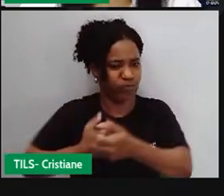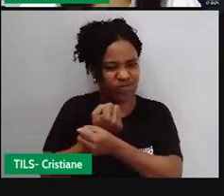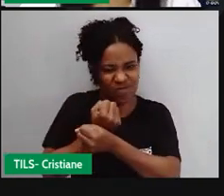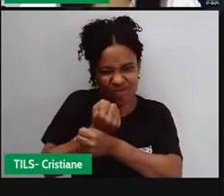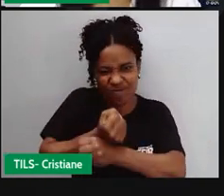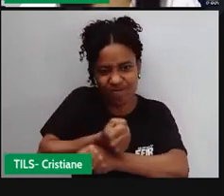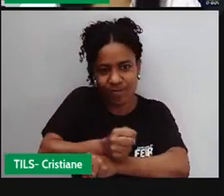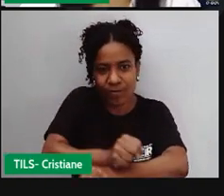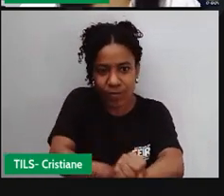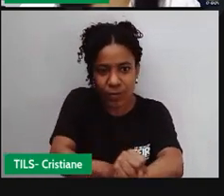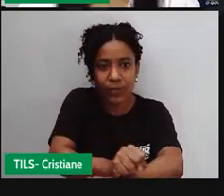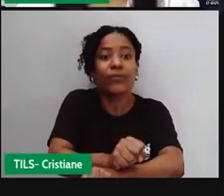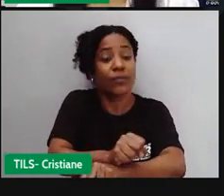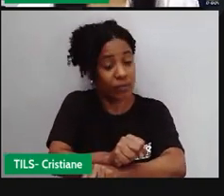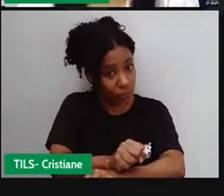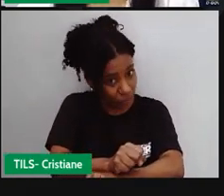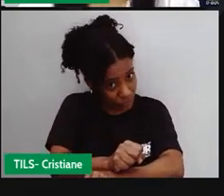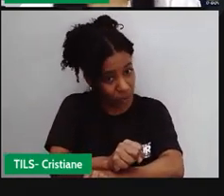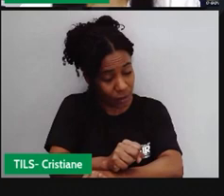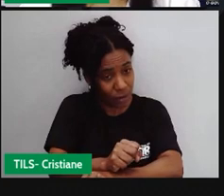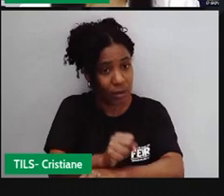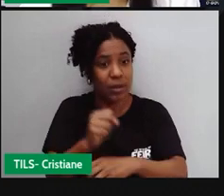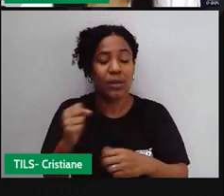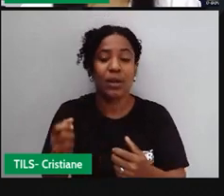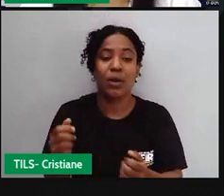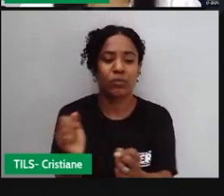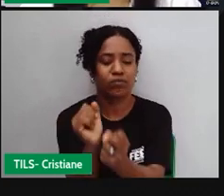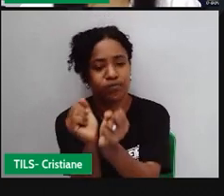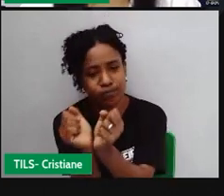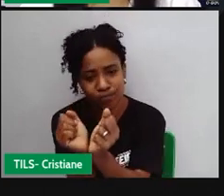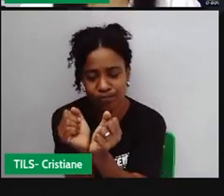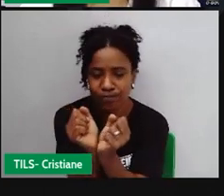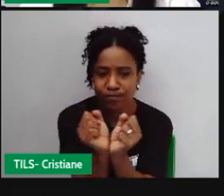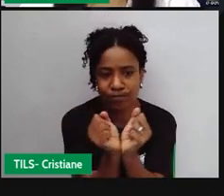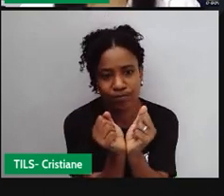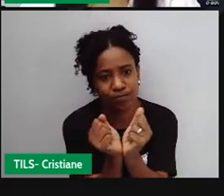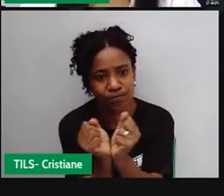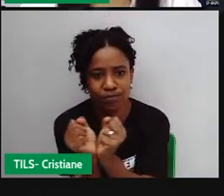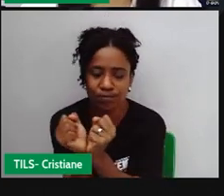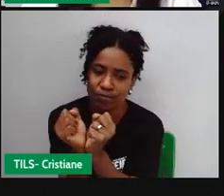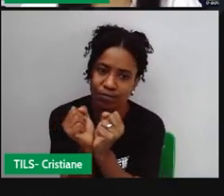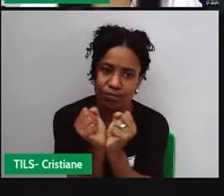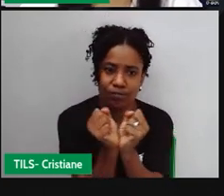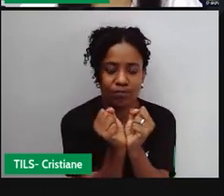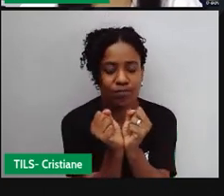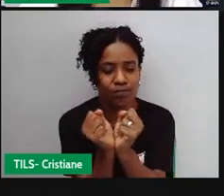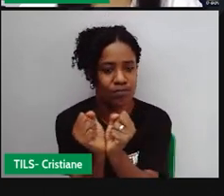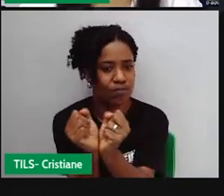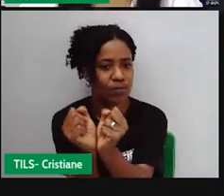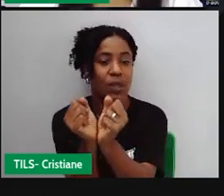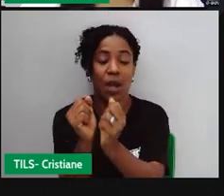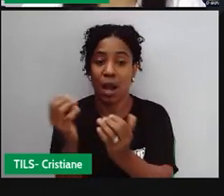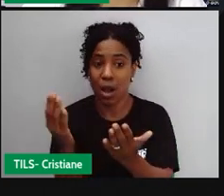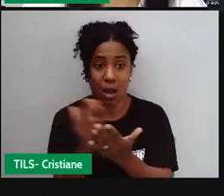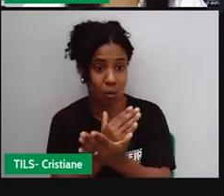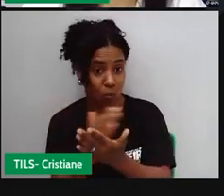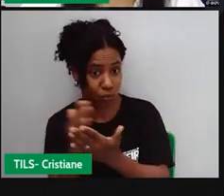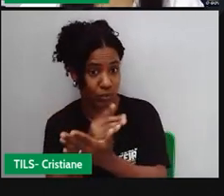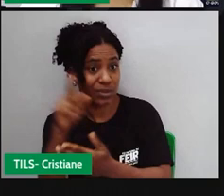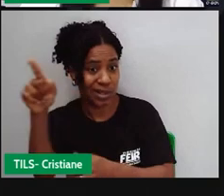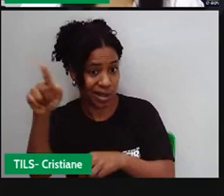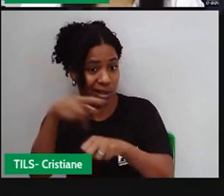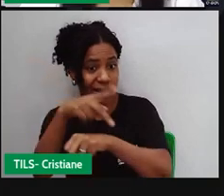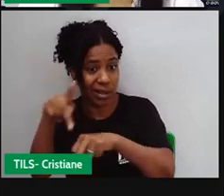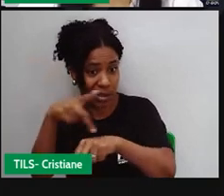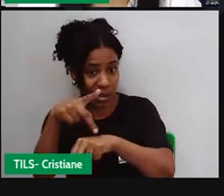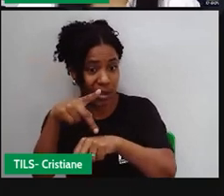Muitos deles aí vinham já prisioneiros, né? Da África, outros vinham de forma que não eram prisioneiros,